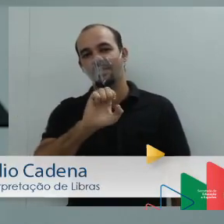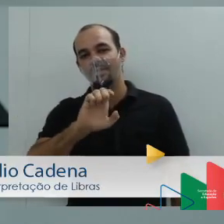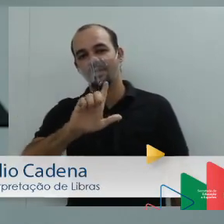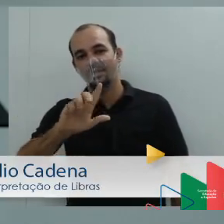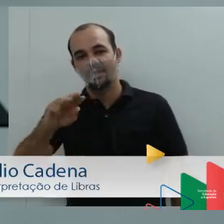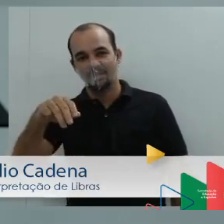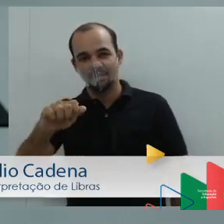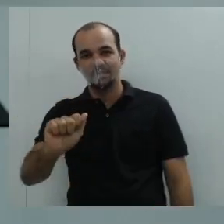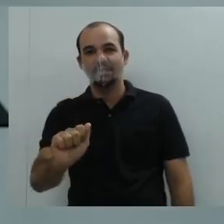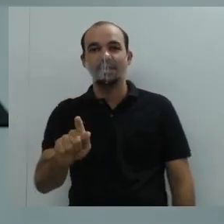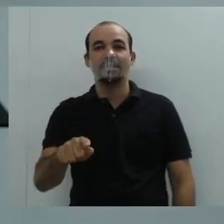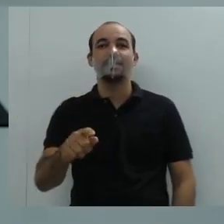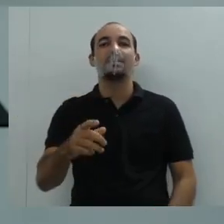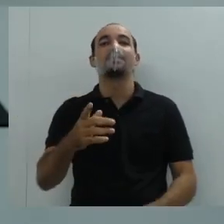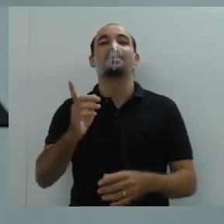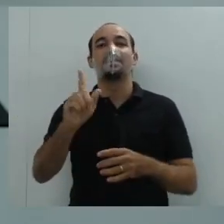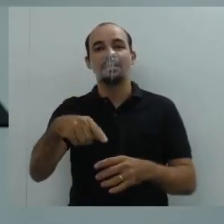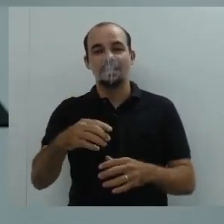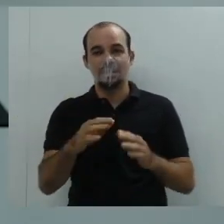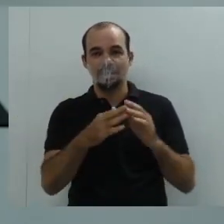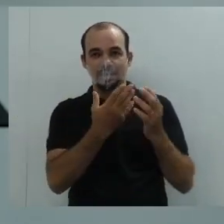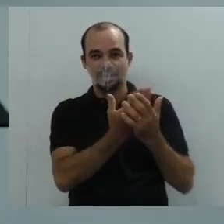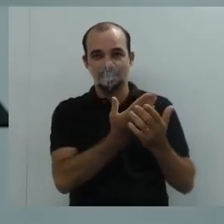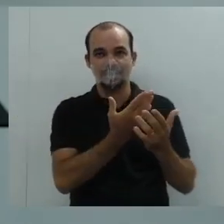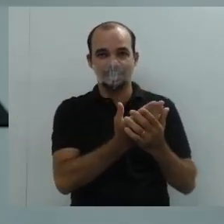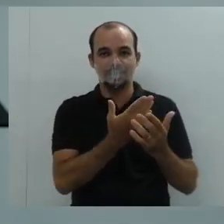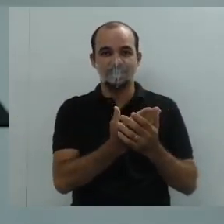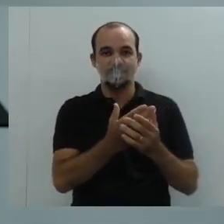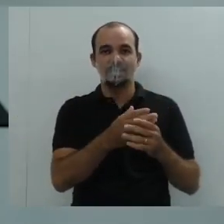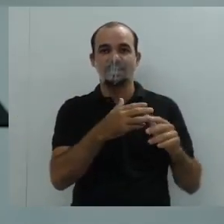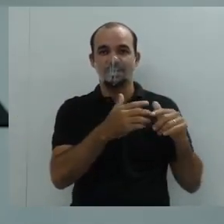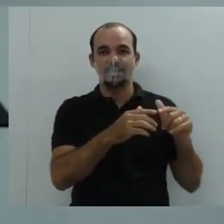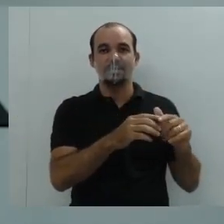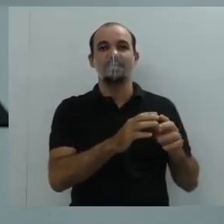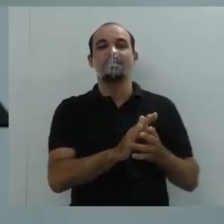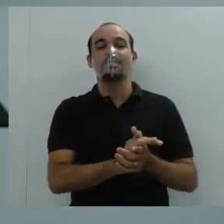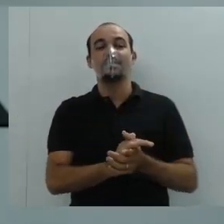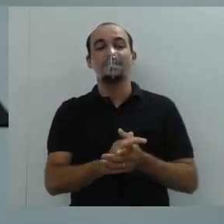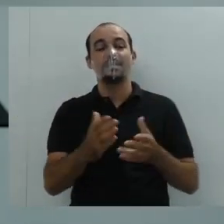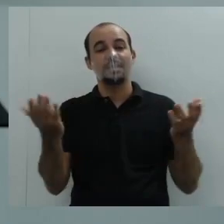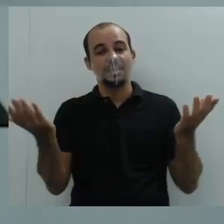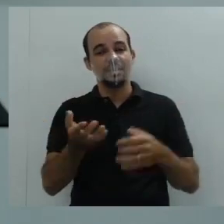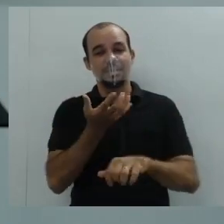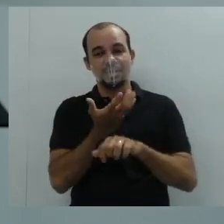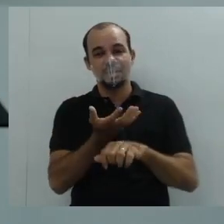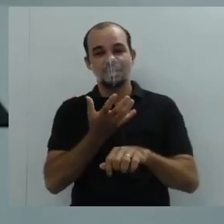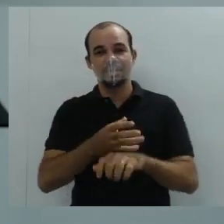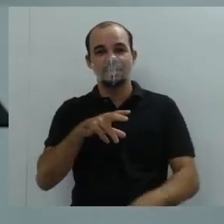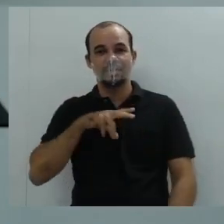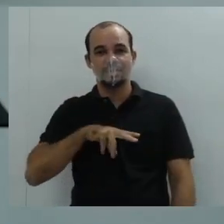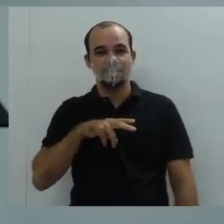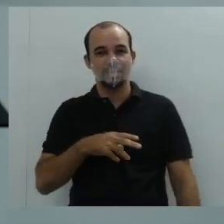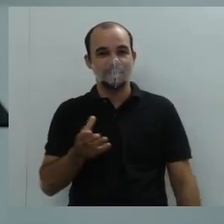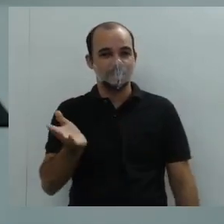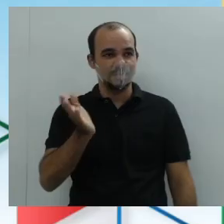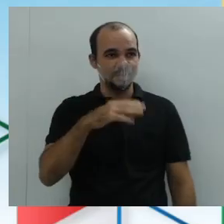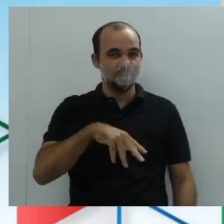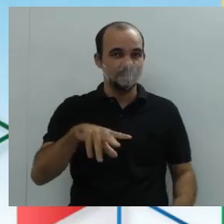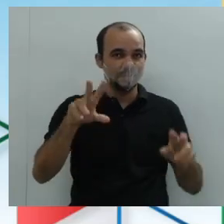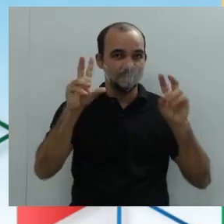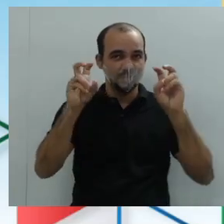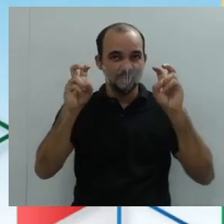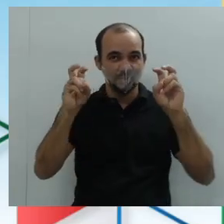Albuquerque e vim para contribuir com vocês com os estudos de língua portuguesa. Vamos ao tema de hoje?